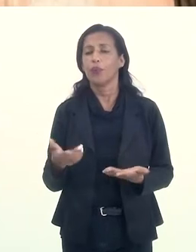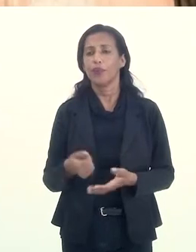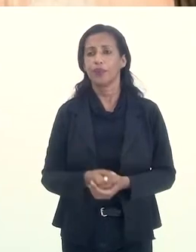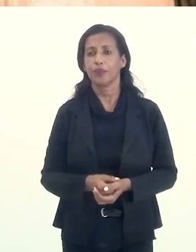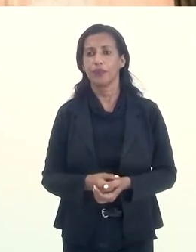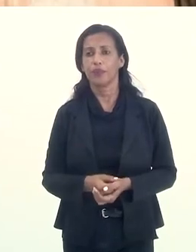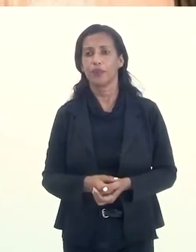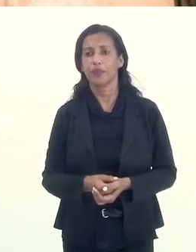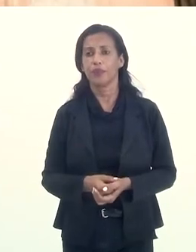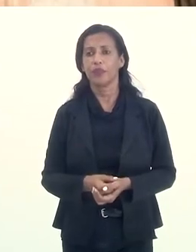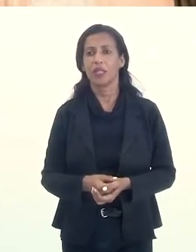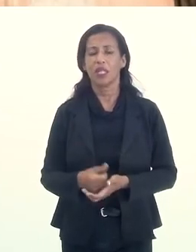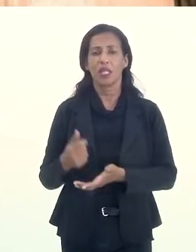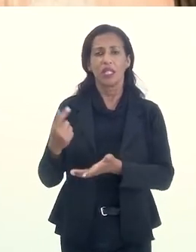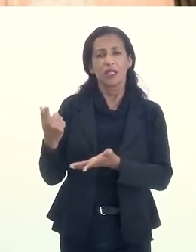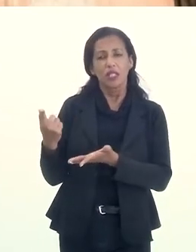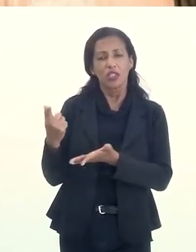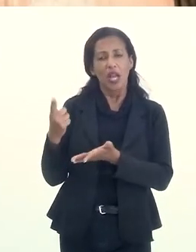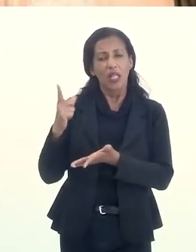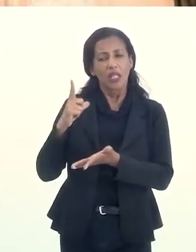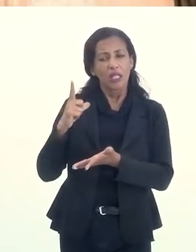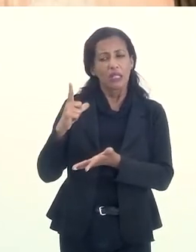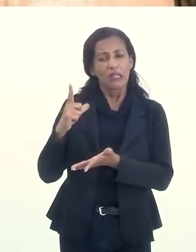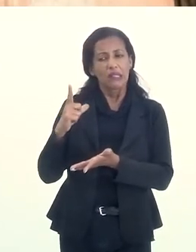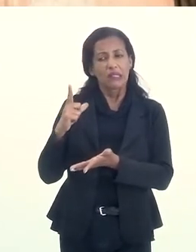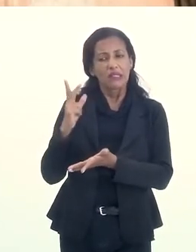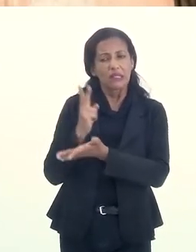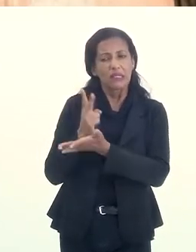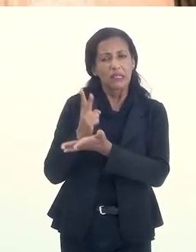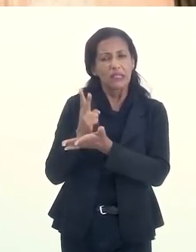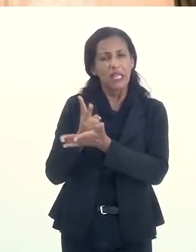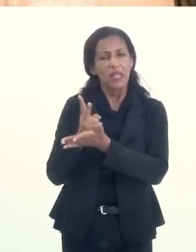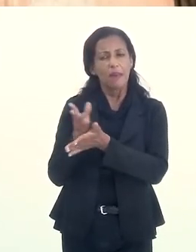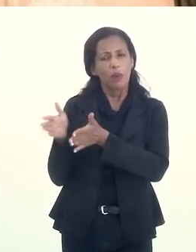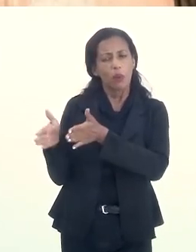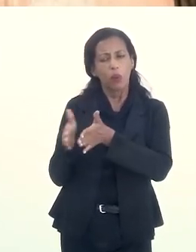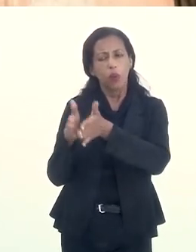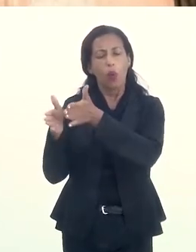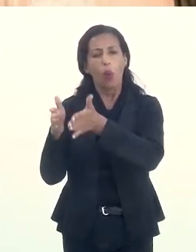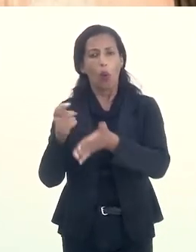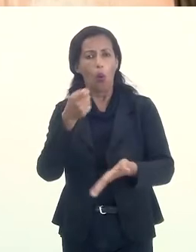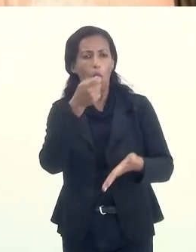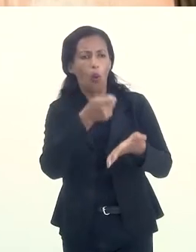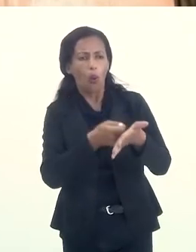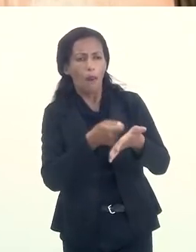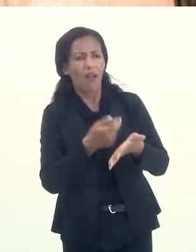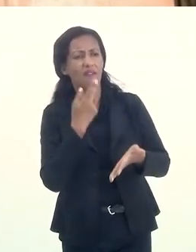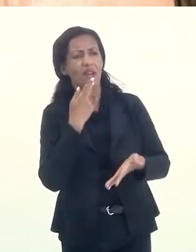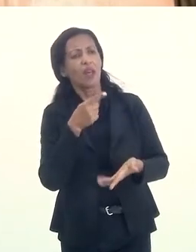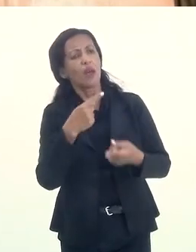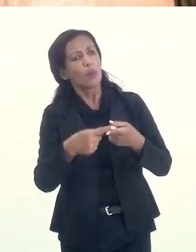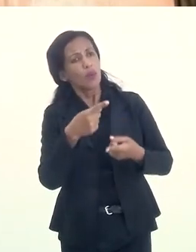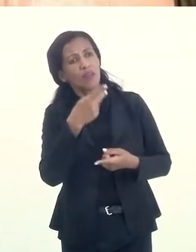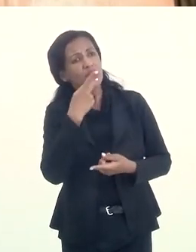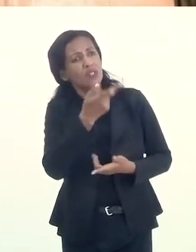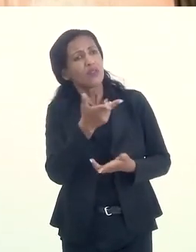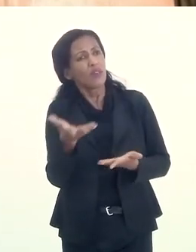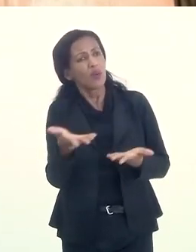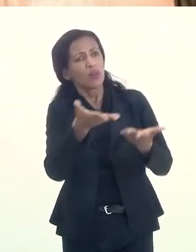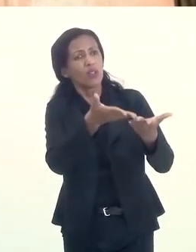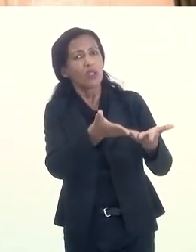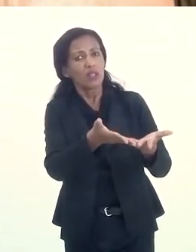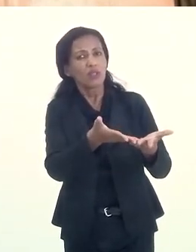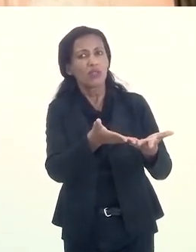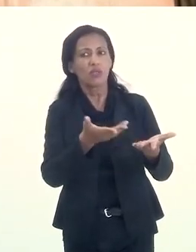e deixar sempre uma margem, porque quando lhe cobrarem, por que você não falou disso? Eu usava